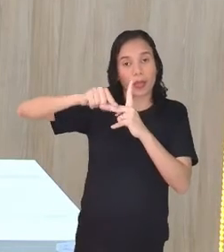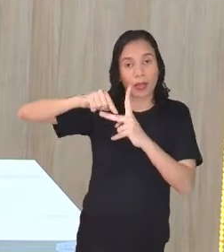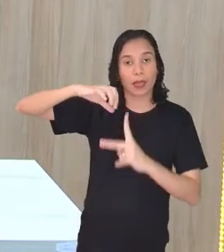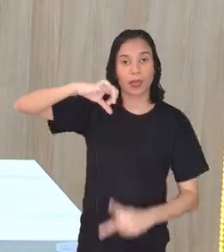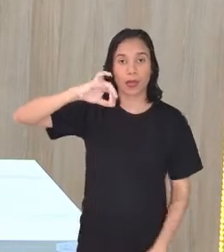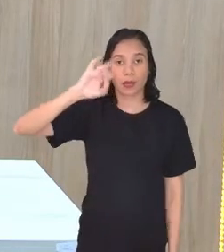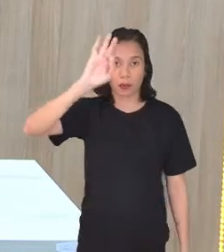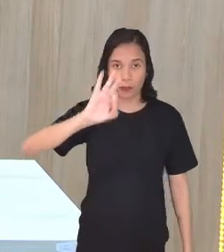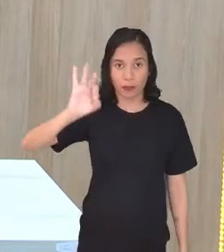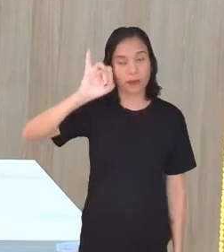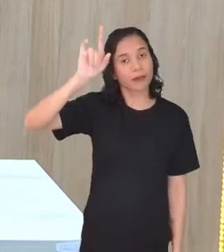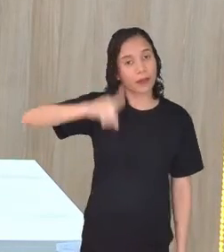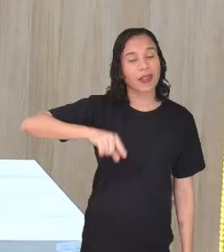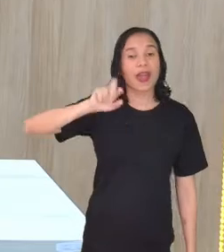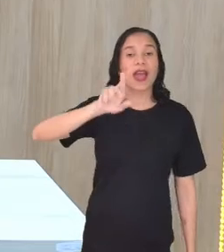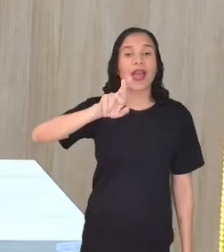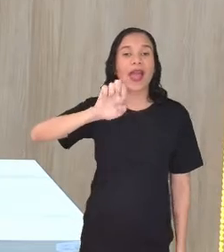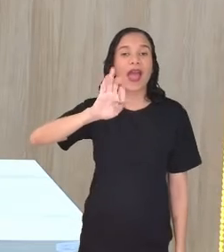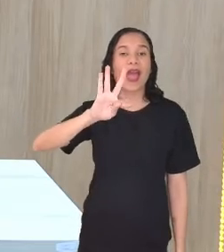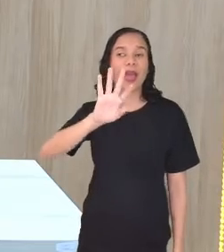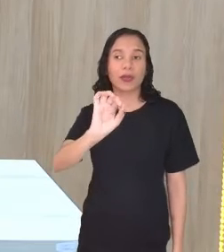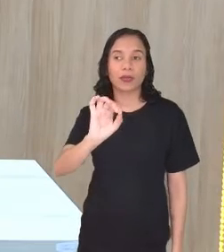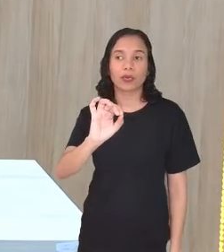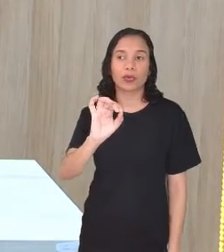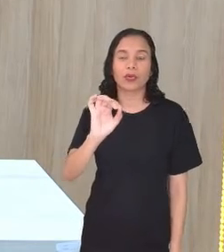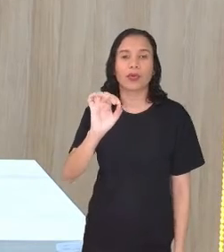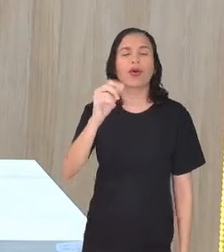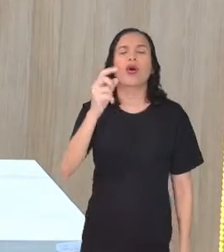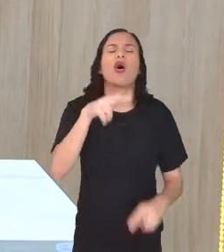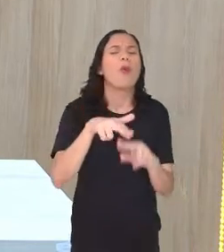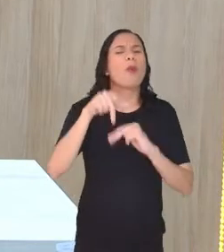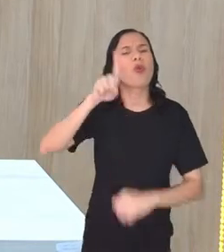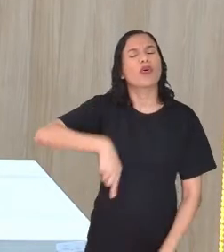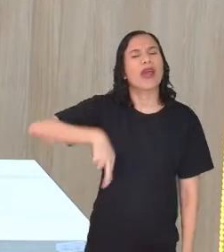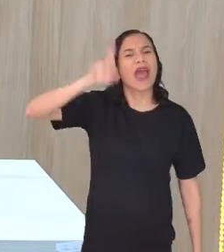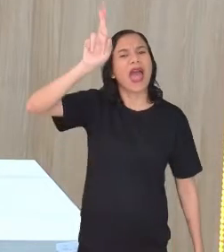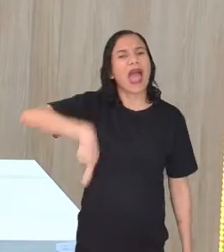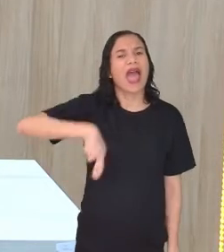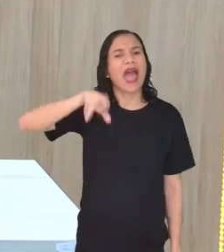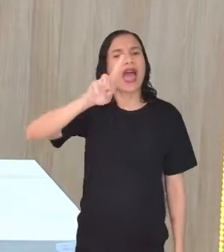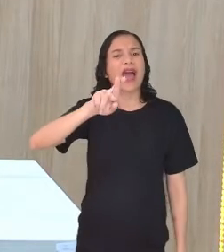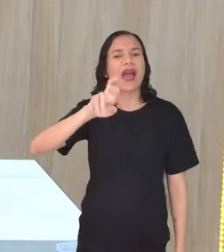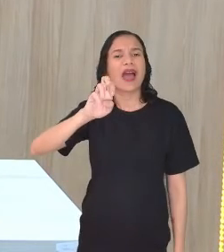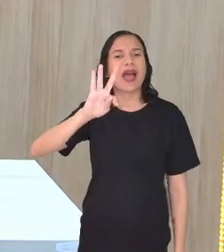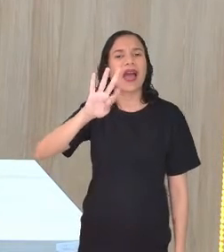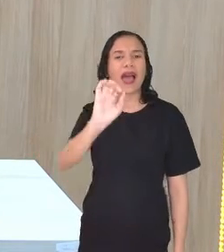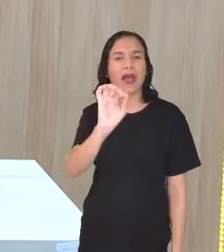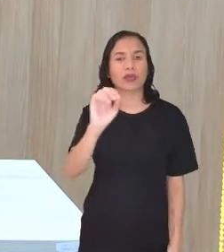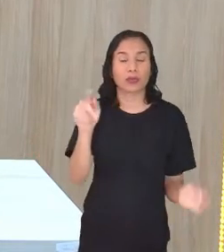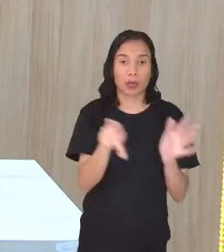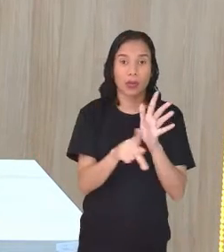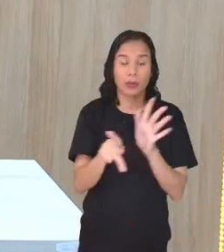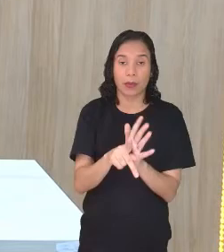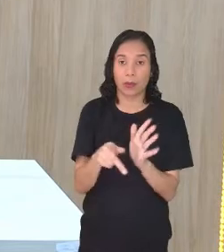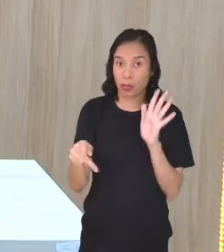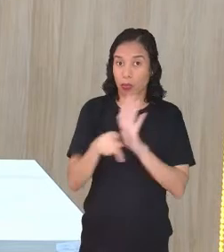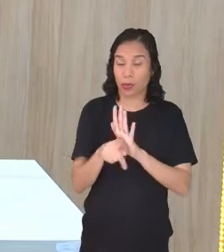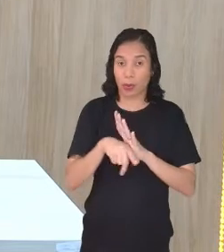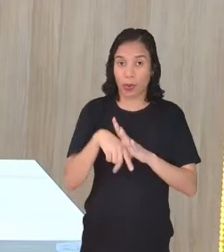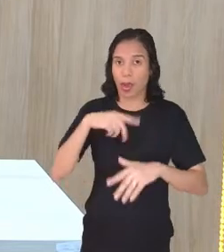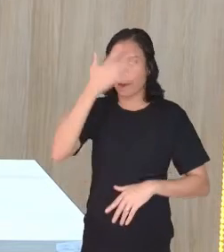que é o ângulo reto. Por que é reto? Eu estou em pé. É porque é em relação ao chão.